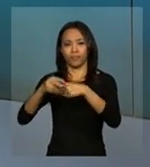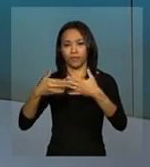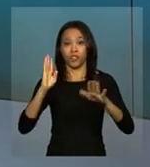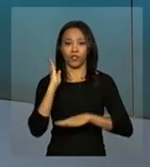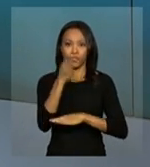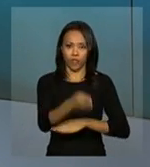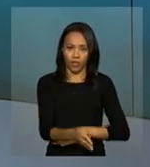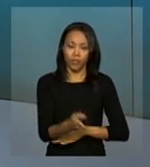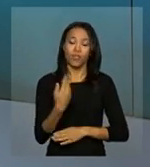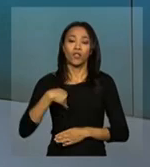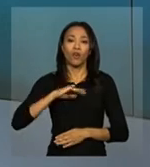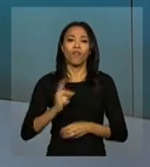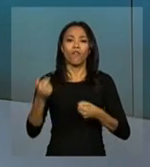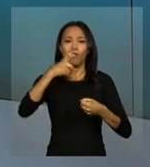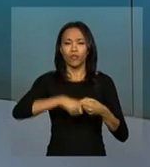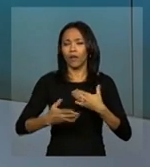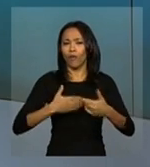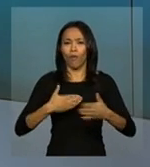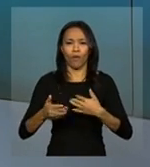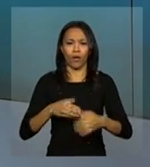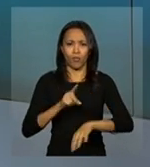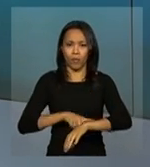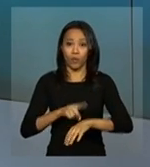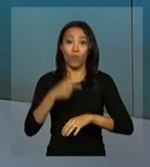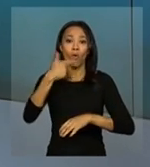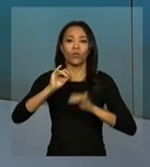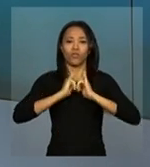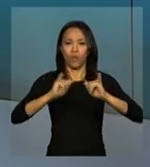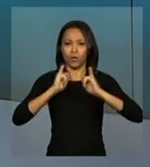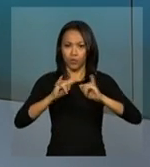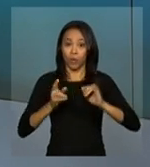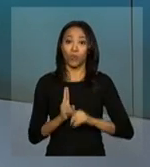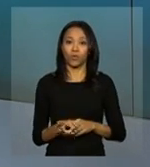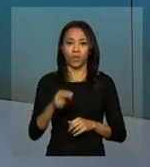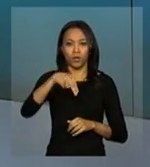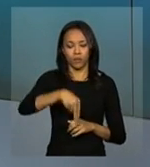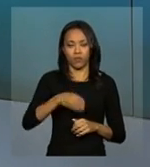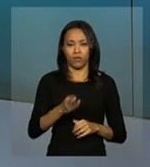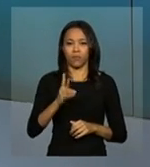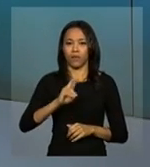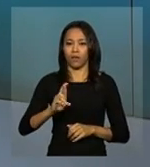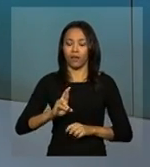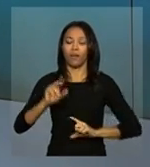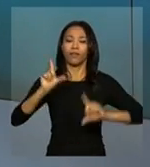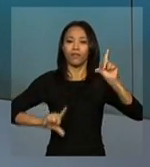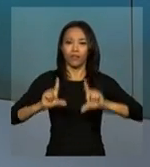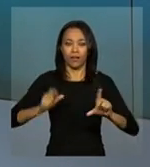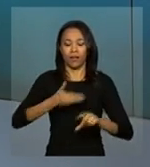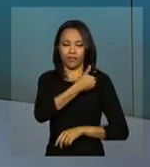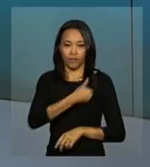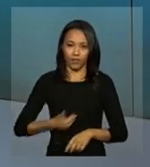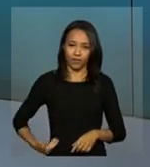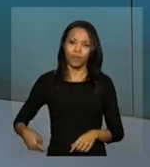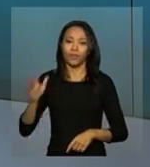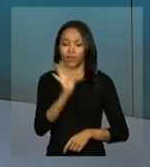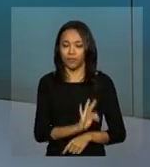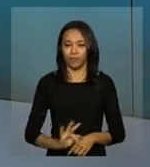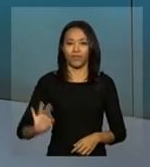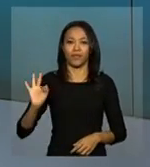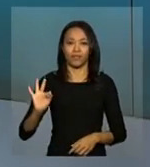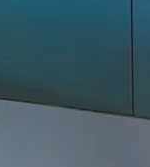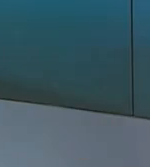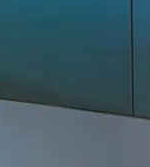diretos. E nós podemos voltar a qualquer momento com outras informações. Continue com a gente na NBR, a TV do